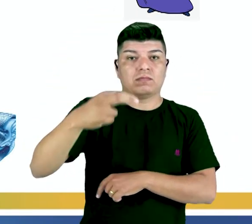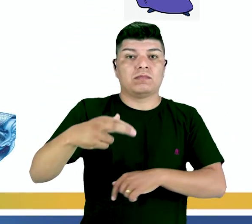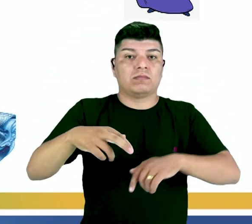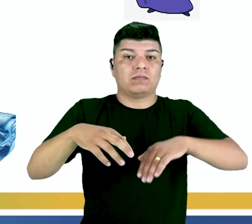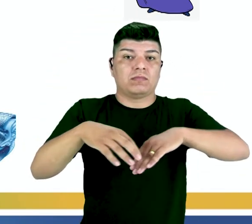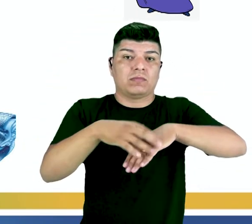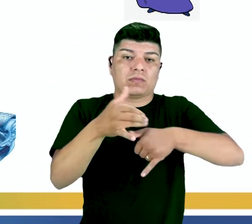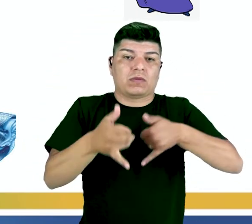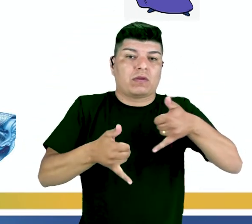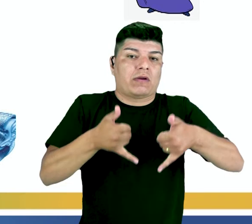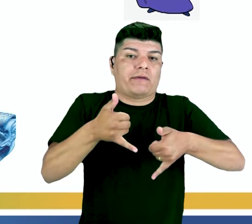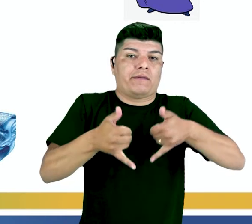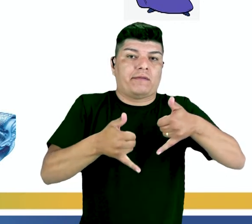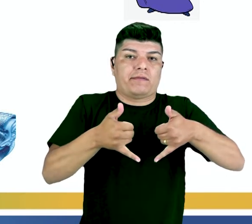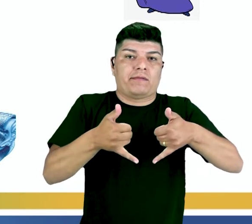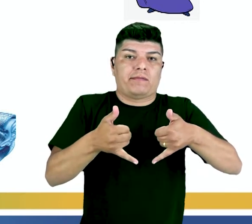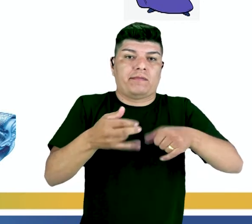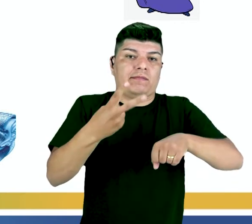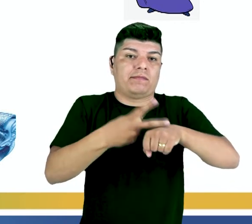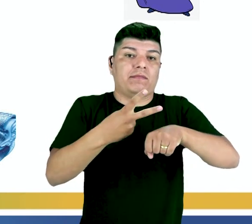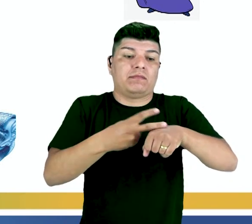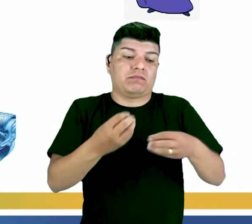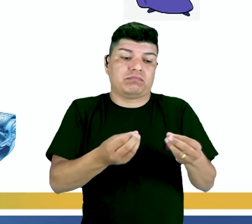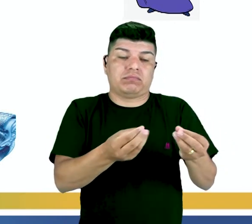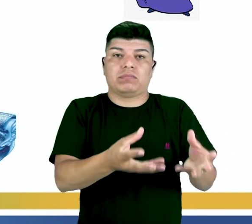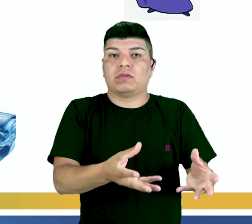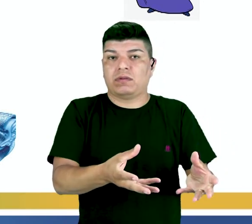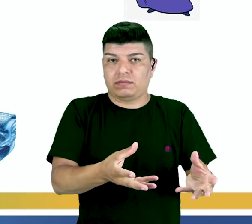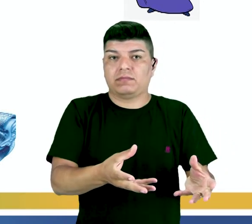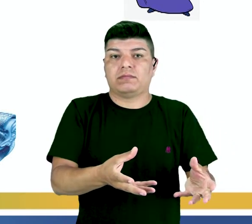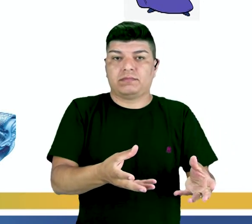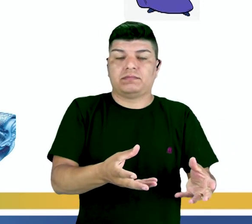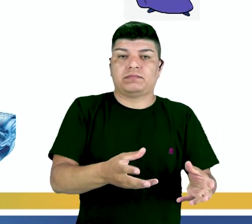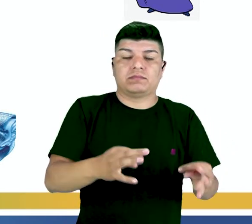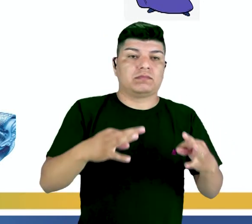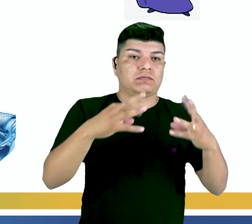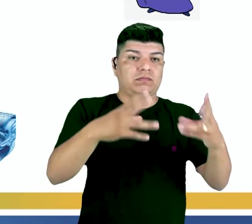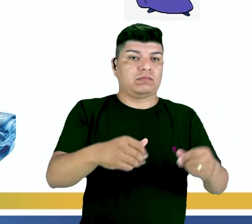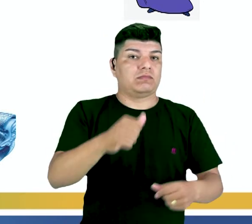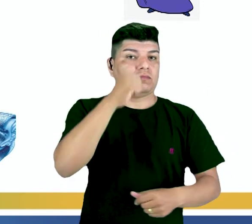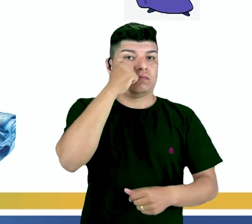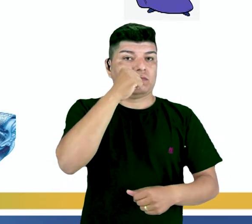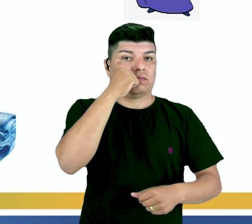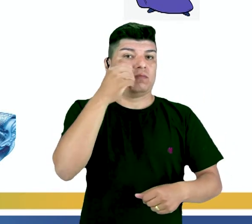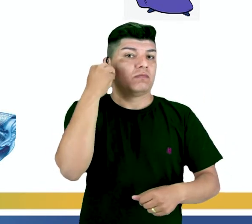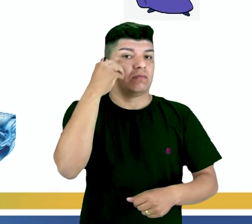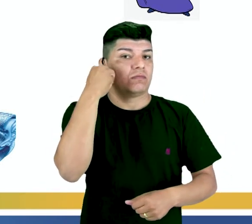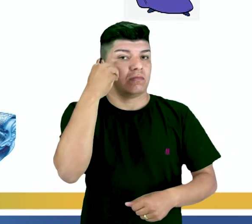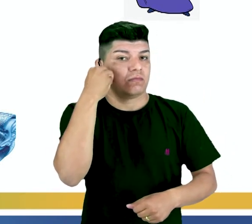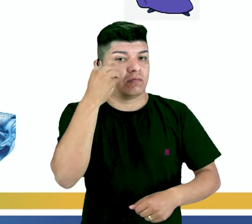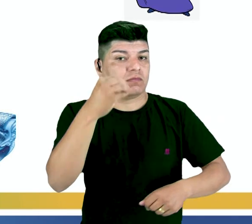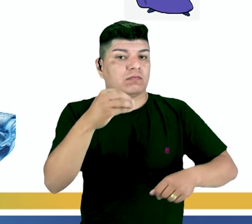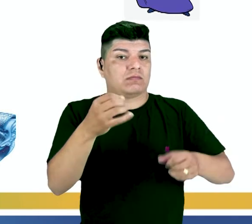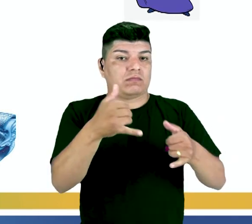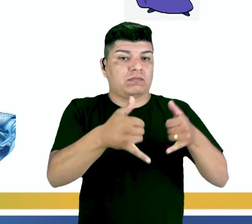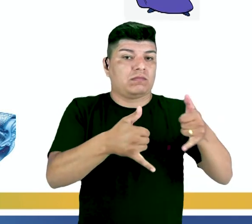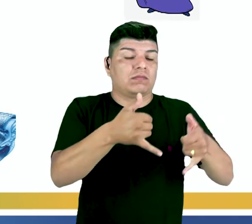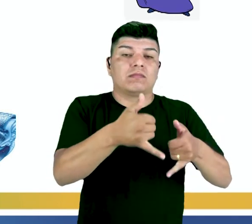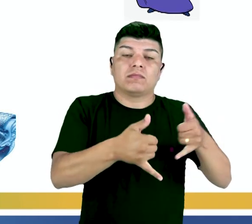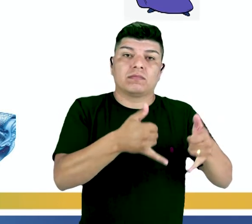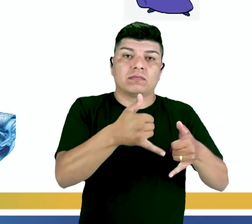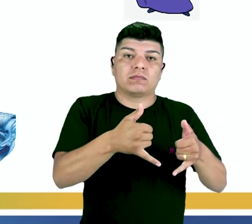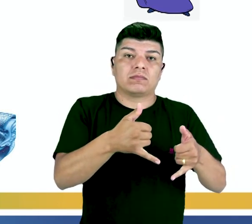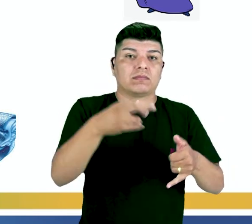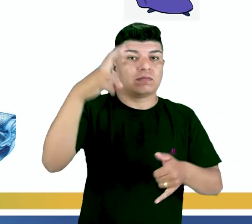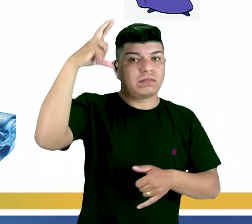escadaria. Querendo encontrá-lo, o príncipe ordenou que todas as moças do reino experimentassem aquele determinado sapatinho, Cinderela